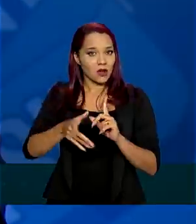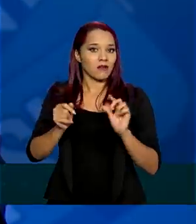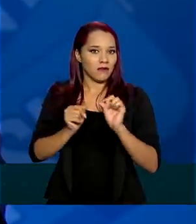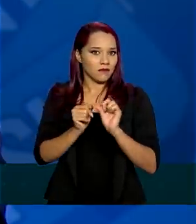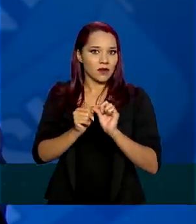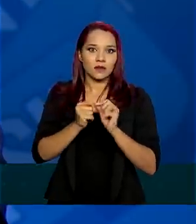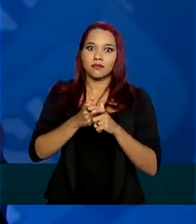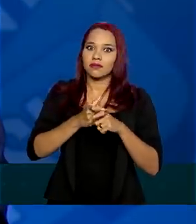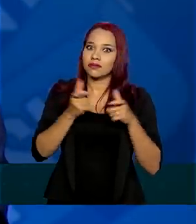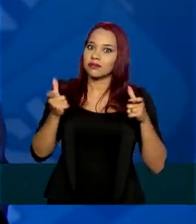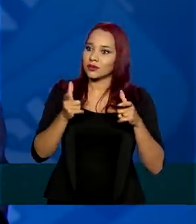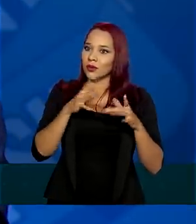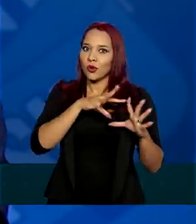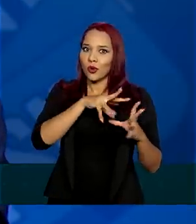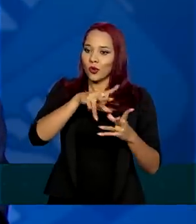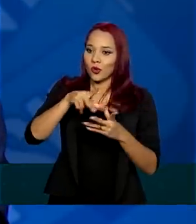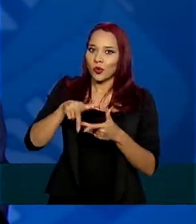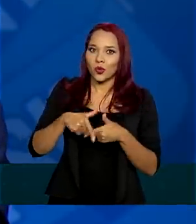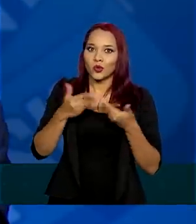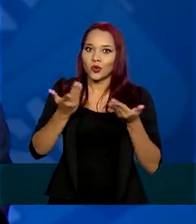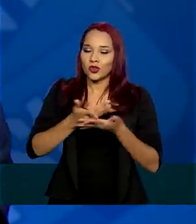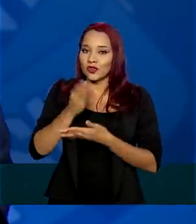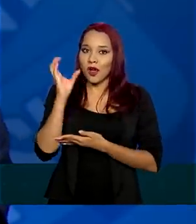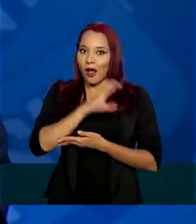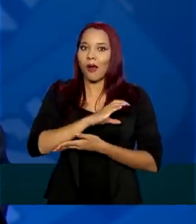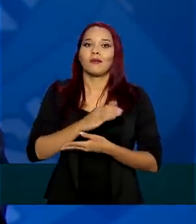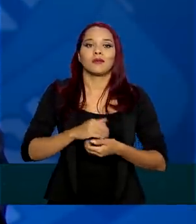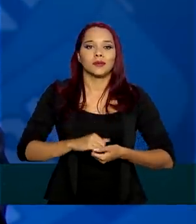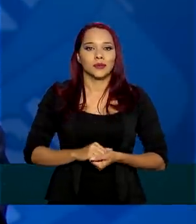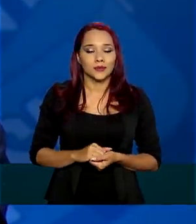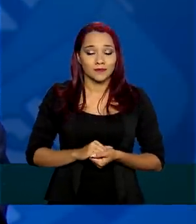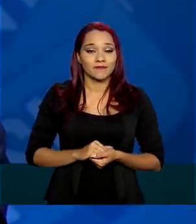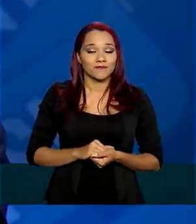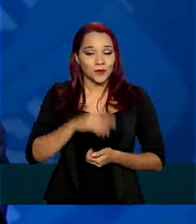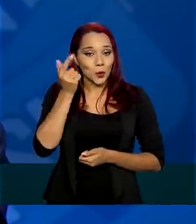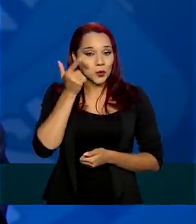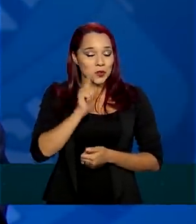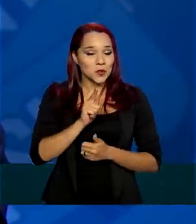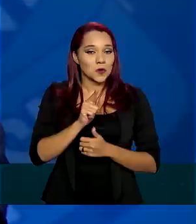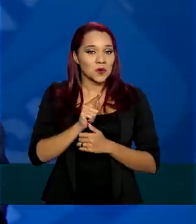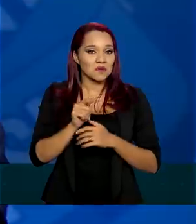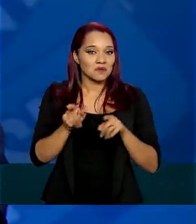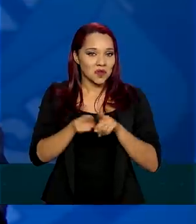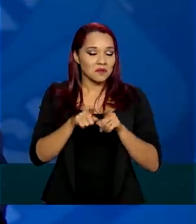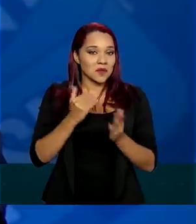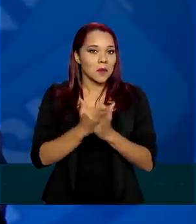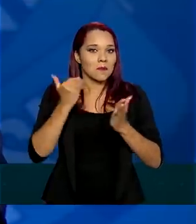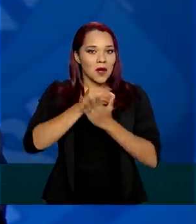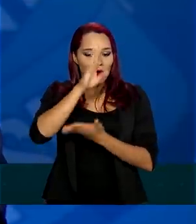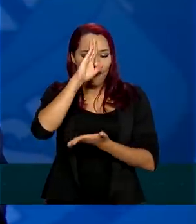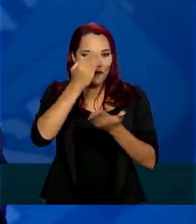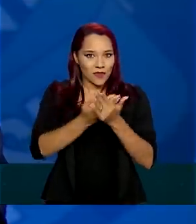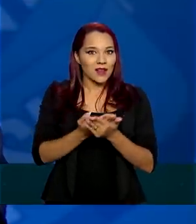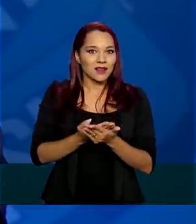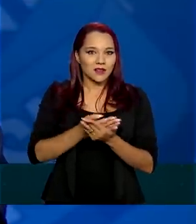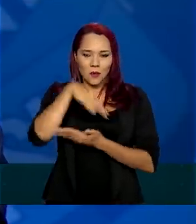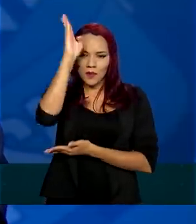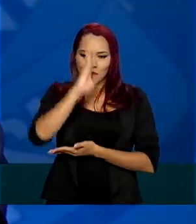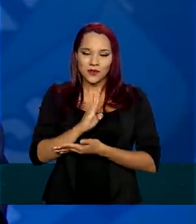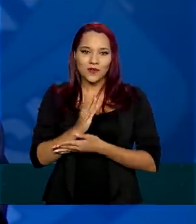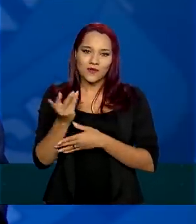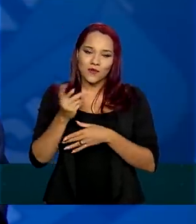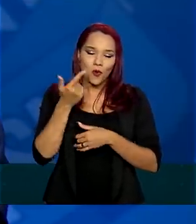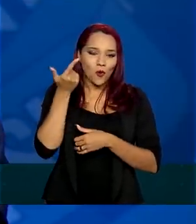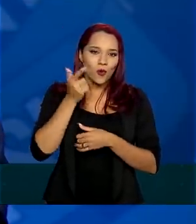em um país no mundo ocidental de uma única vez. Recuperamos a confiança interna. O Brasil voltou a crescer,